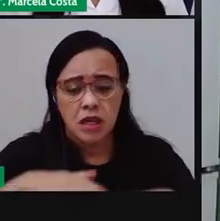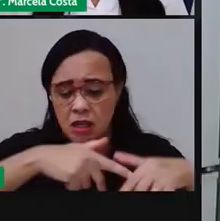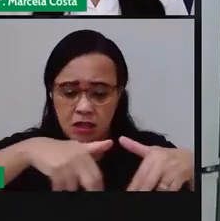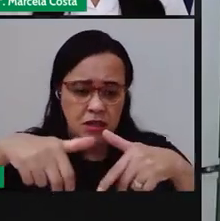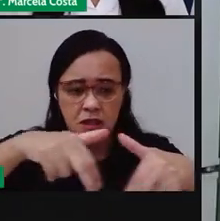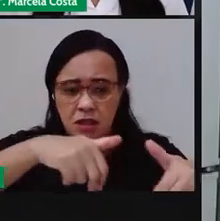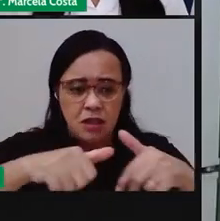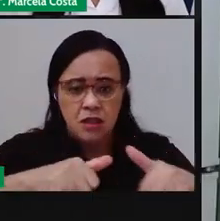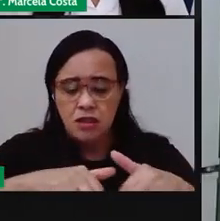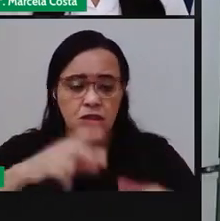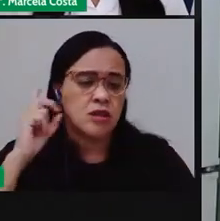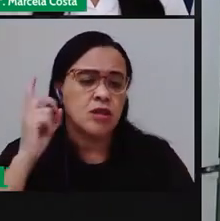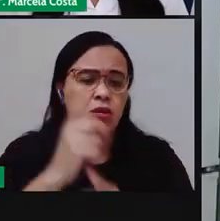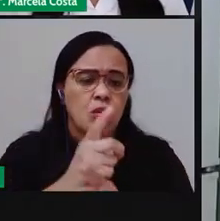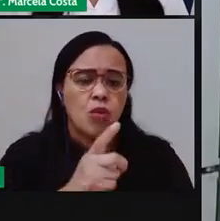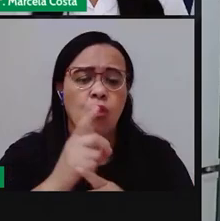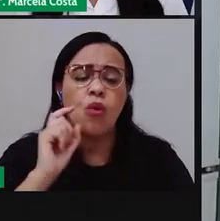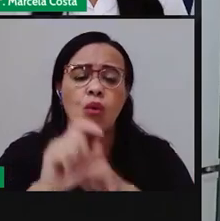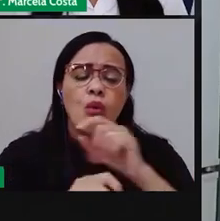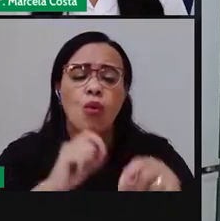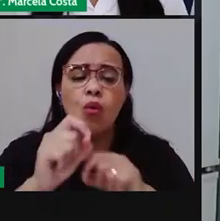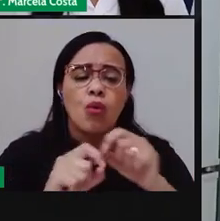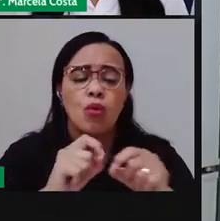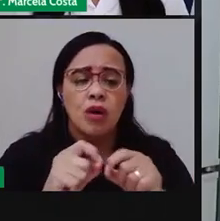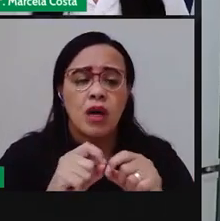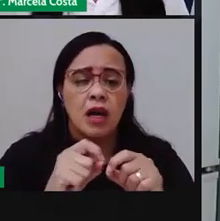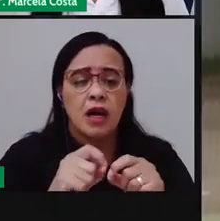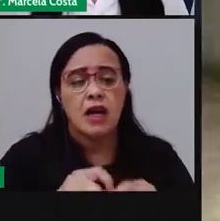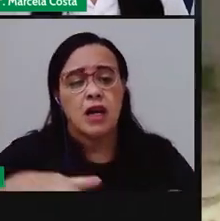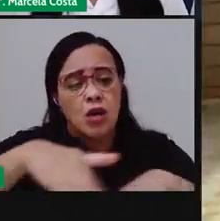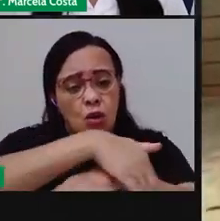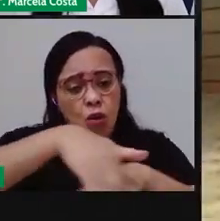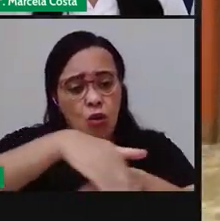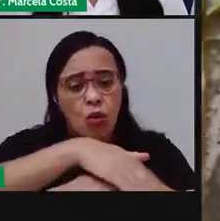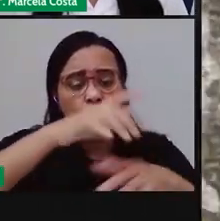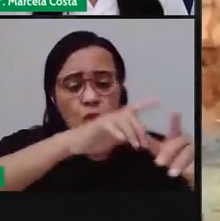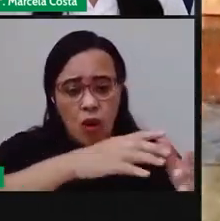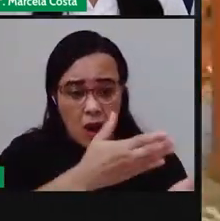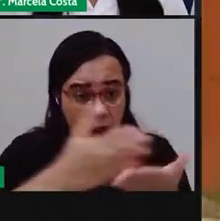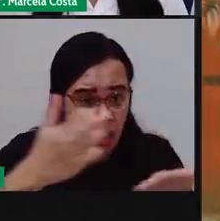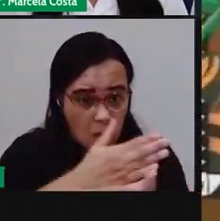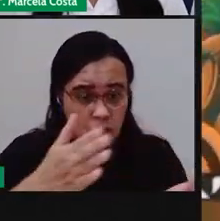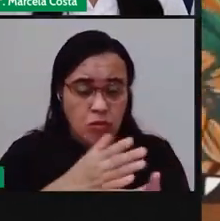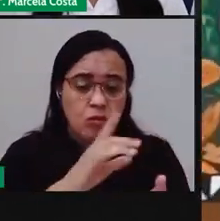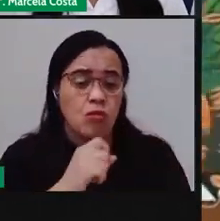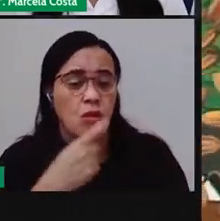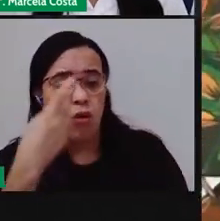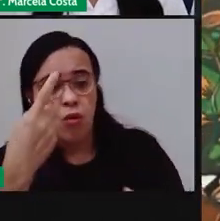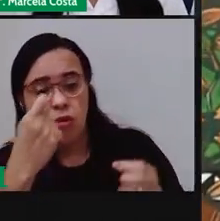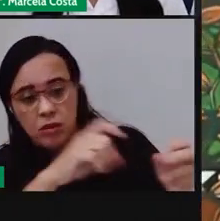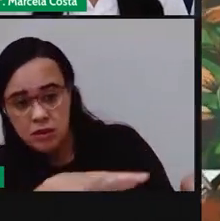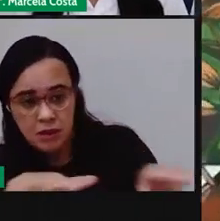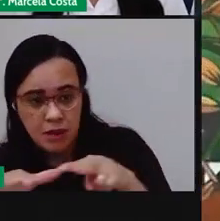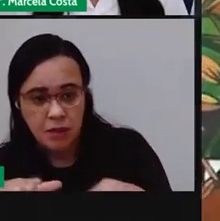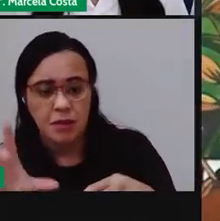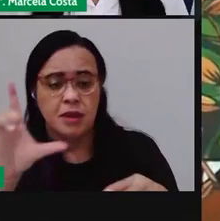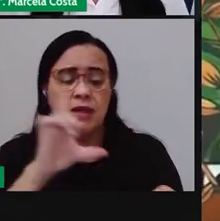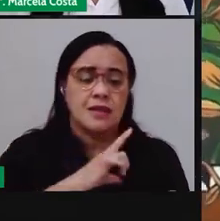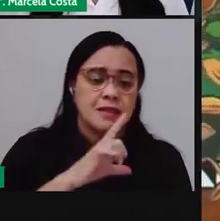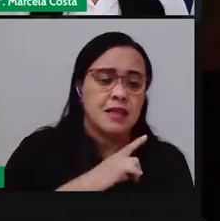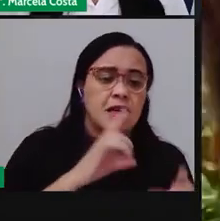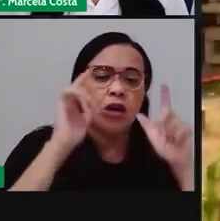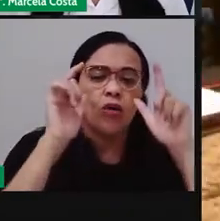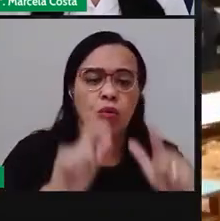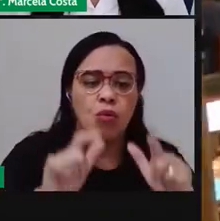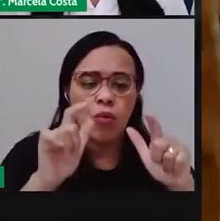sabendo que eles aqui em Santa Tereza estavam contemplando algumas ruas uma vez por semana inicialmente que é pouco mas já é um ponto